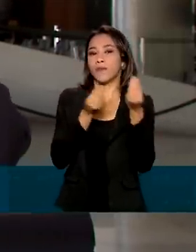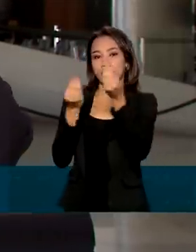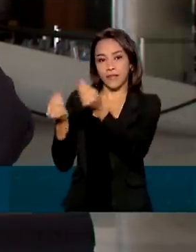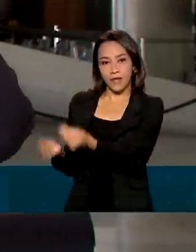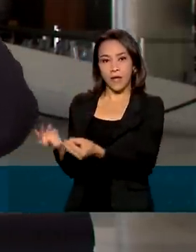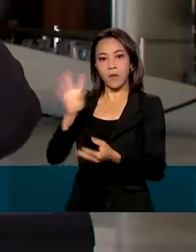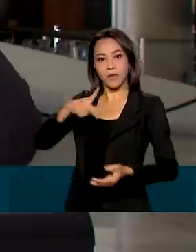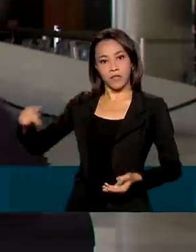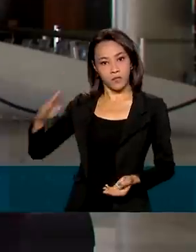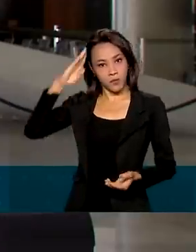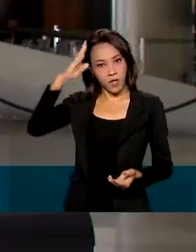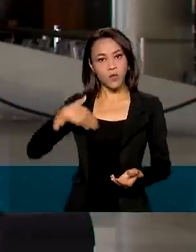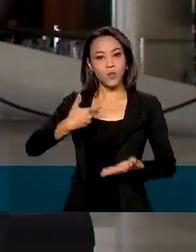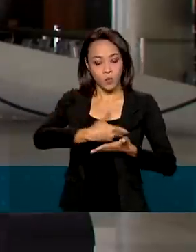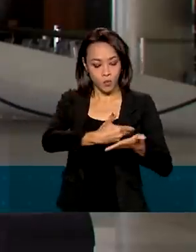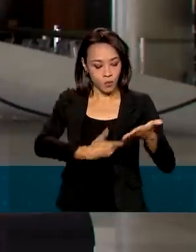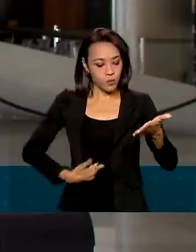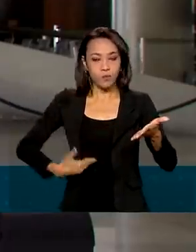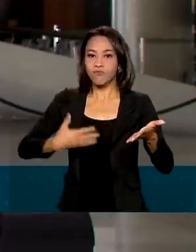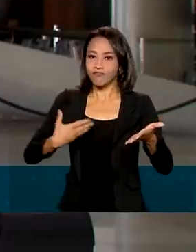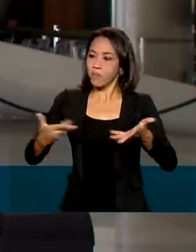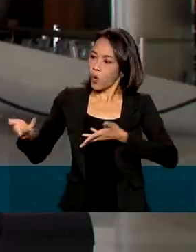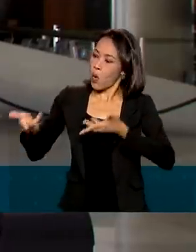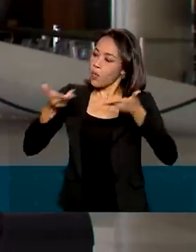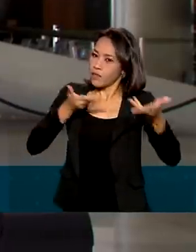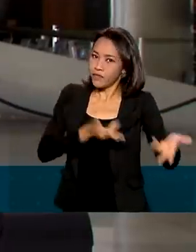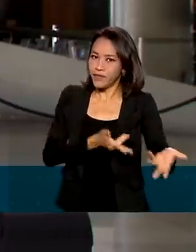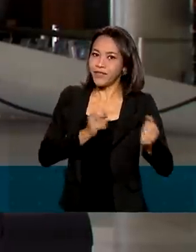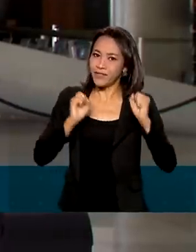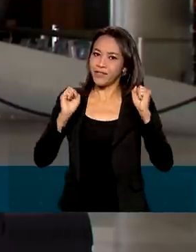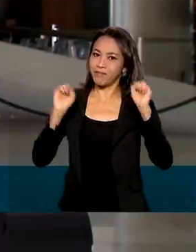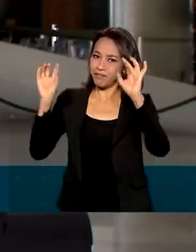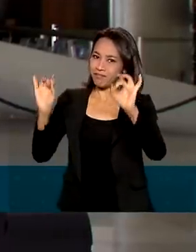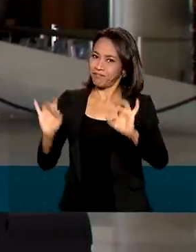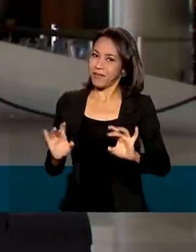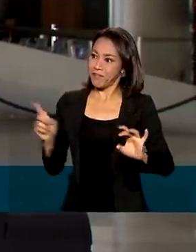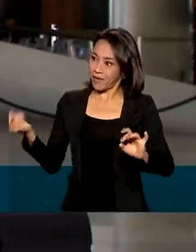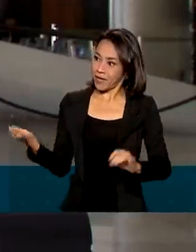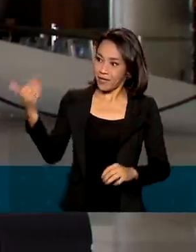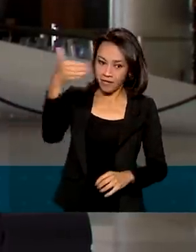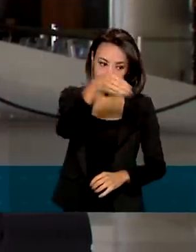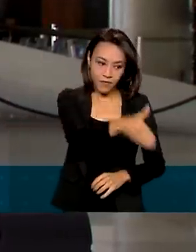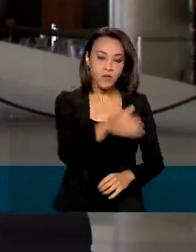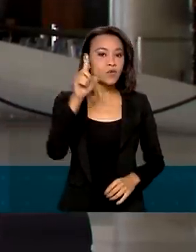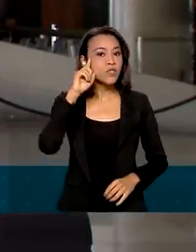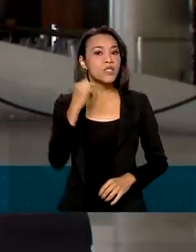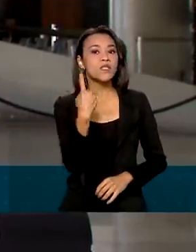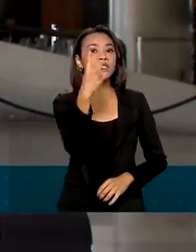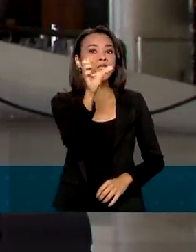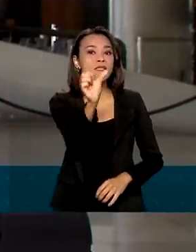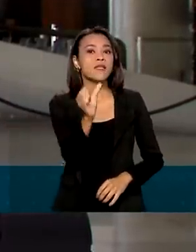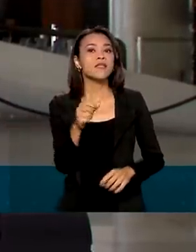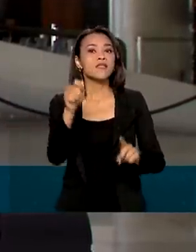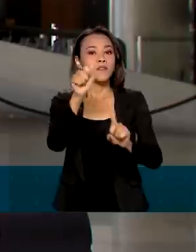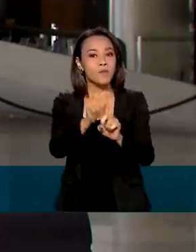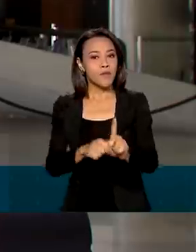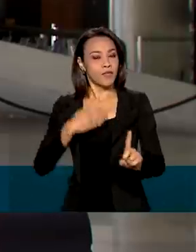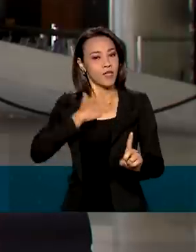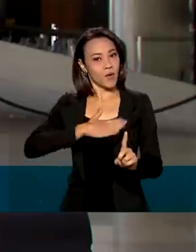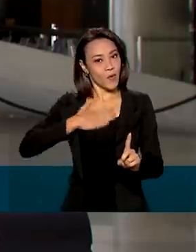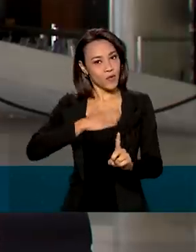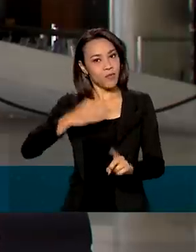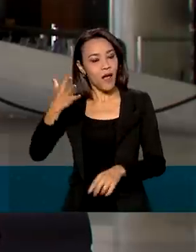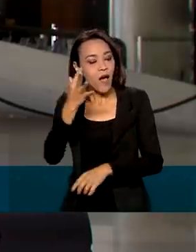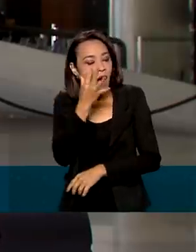Braga Neto, um convite oficial para que eles participem, para que eles estejam no dia 16 de agosto na demonstração da operação que vai